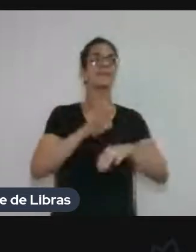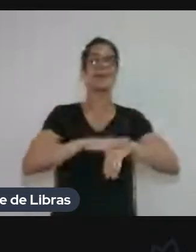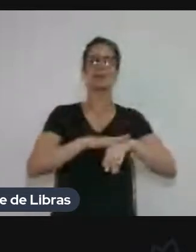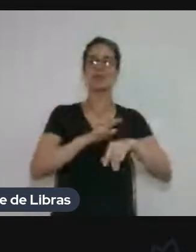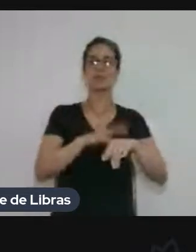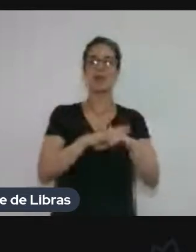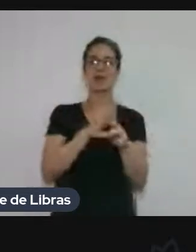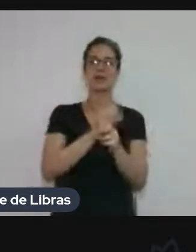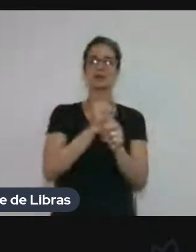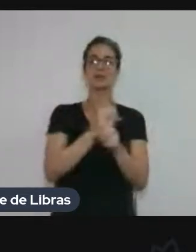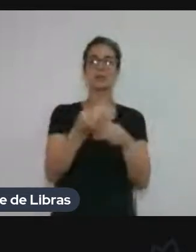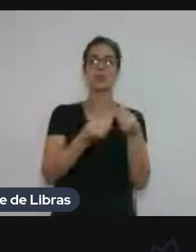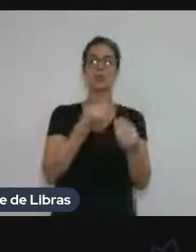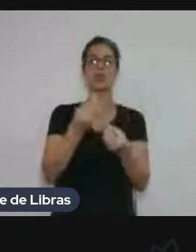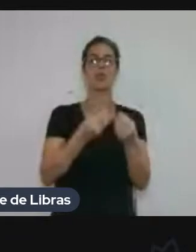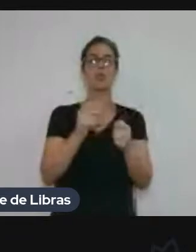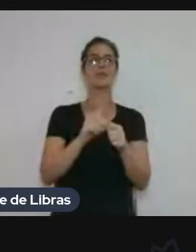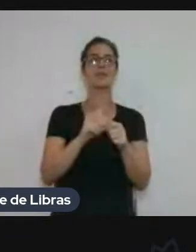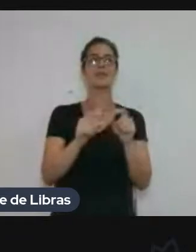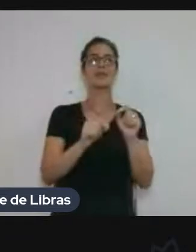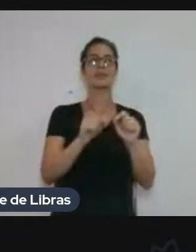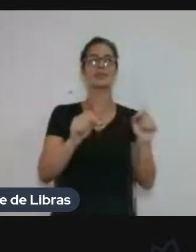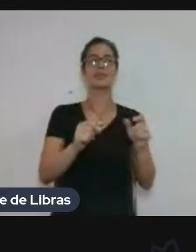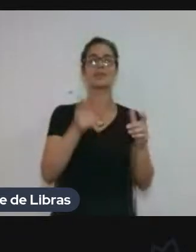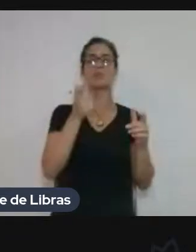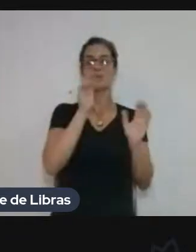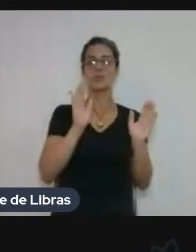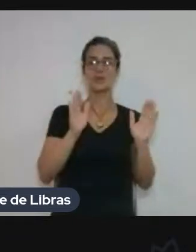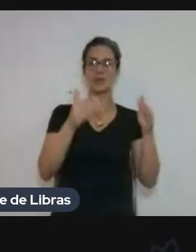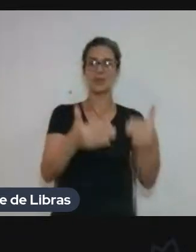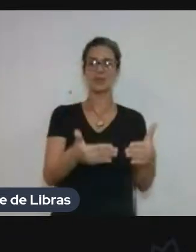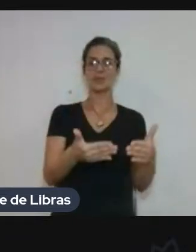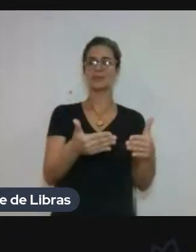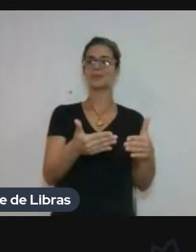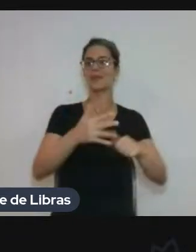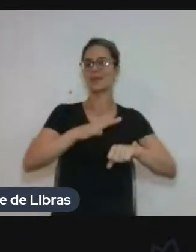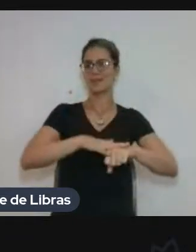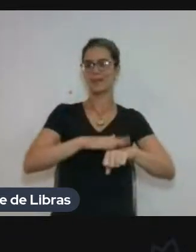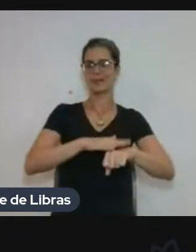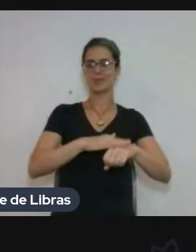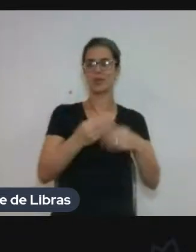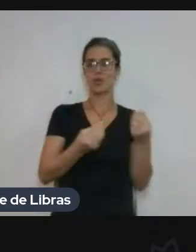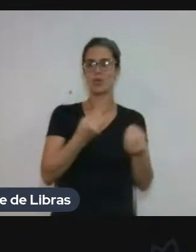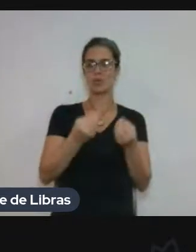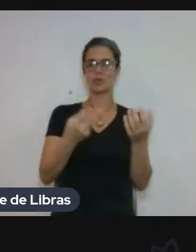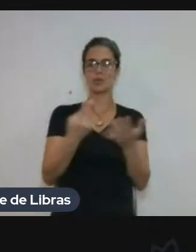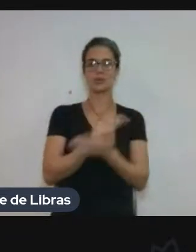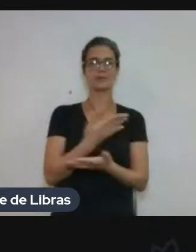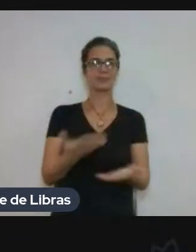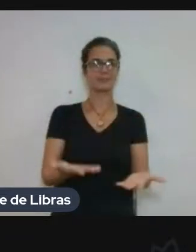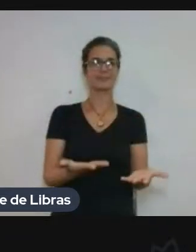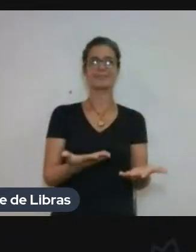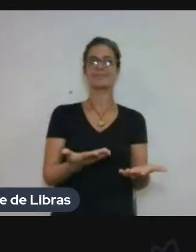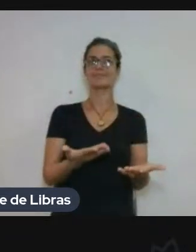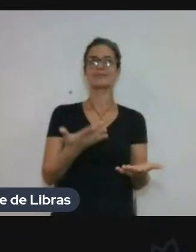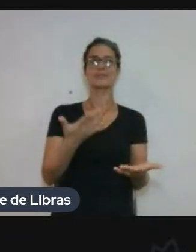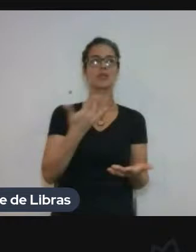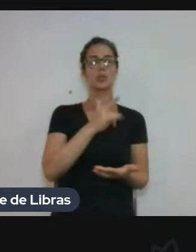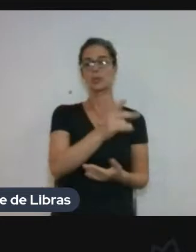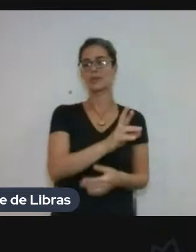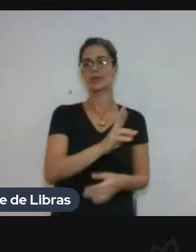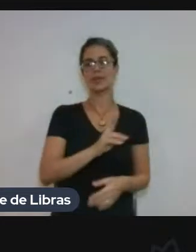espatisticamente uma área de domínio? Dentro do conhecimento, né? Até hoje não se sabe como responder essa pergunta.